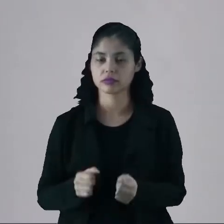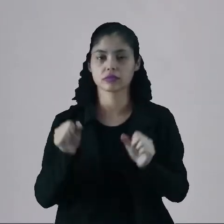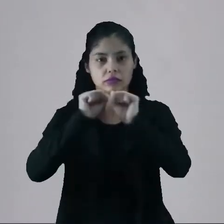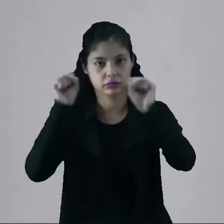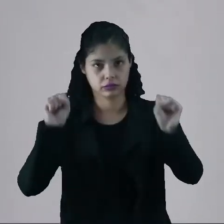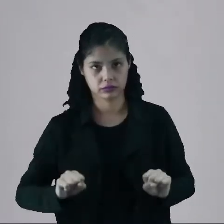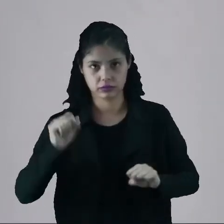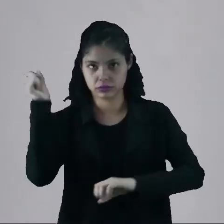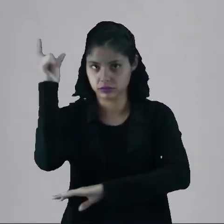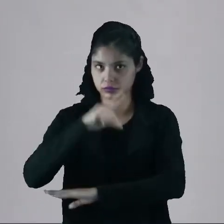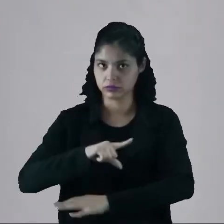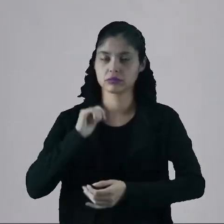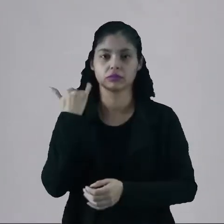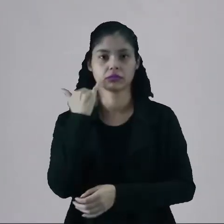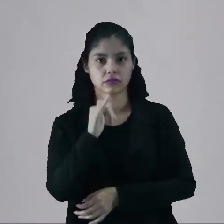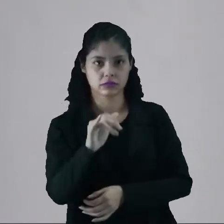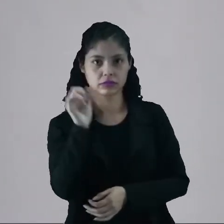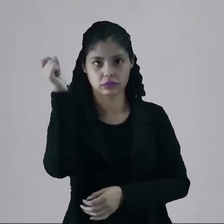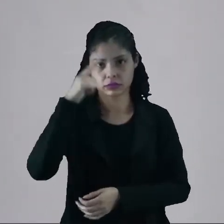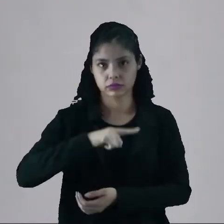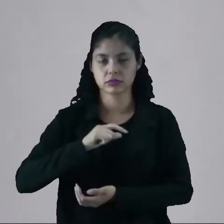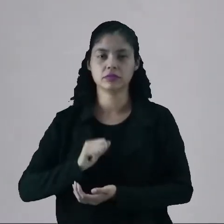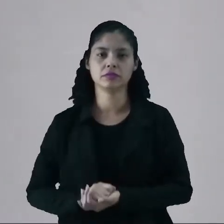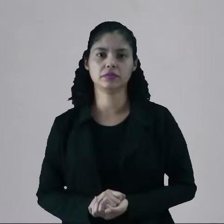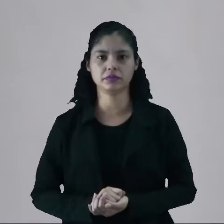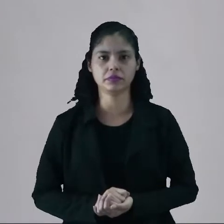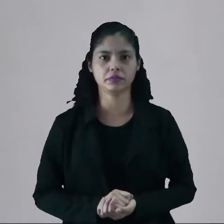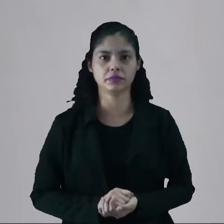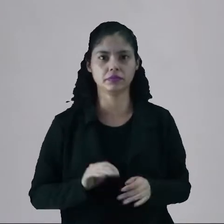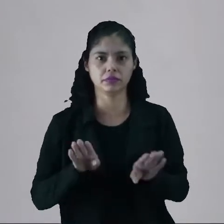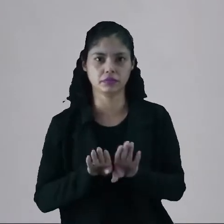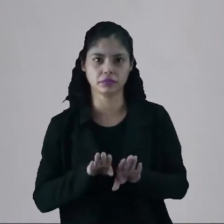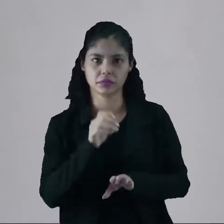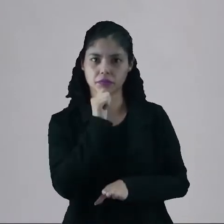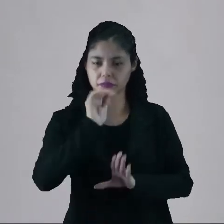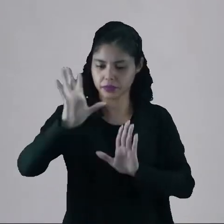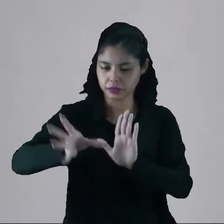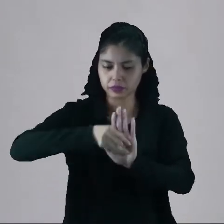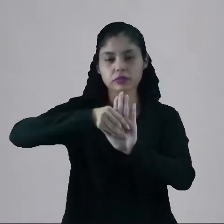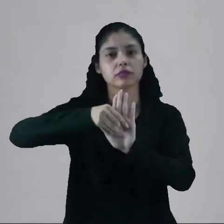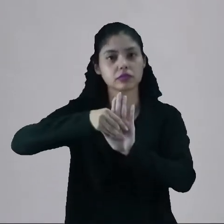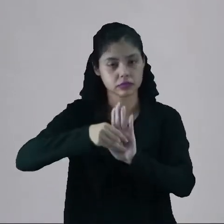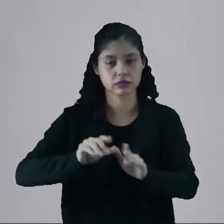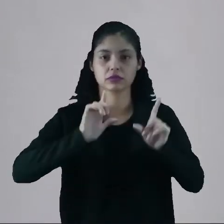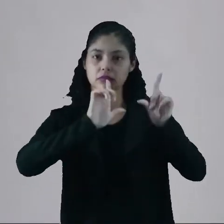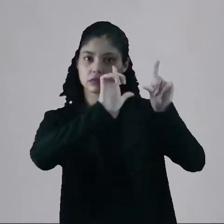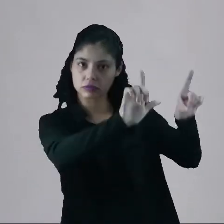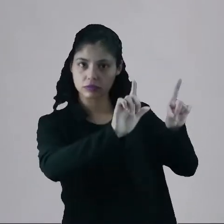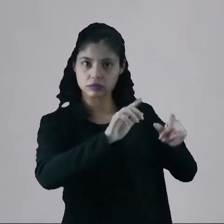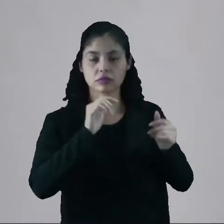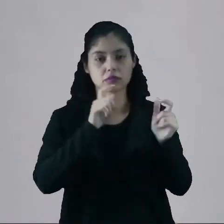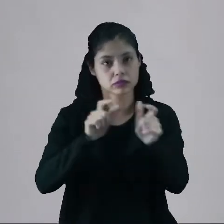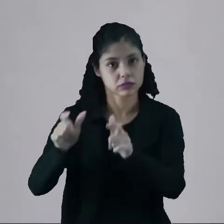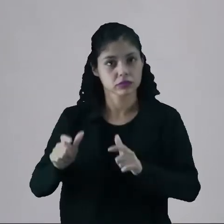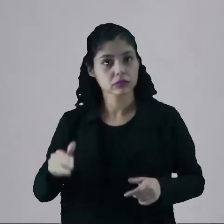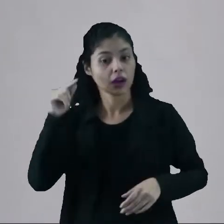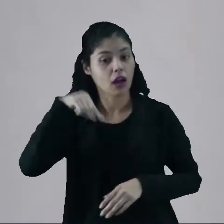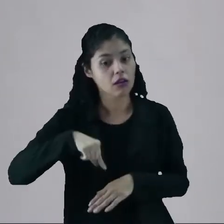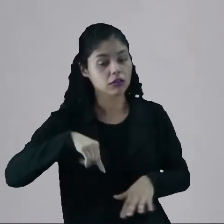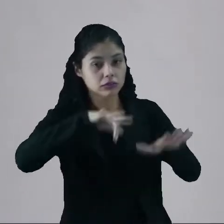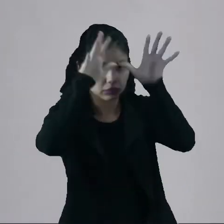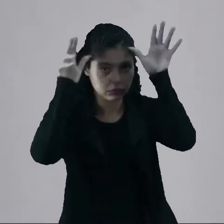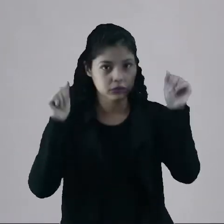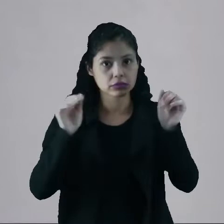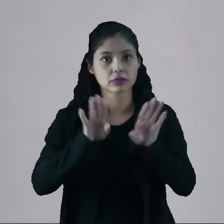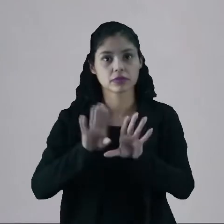sistema de luz, de energia solar, Digamos assim, implantando placas nessas regiões. E aqui no Acre,